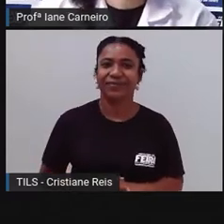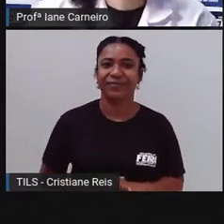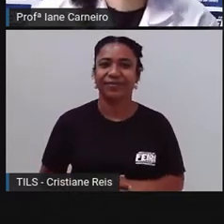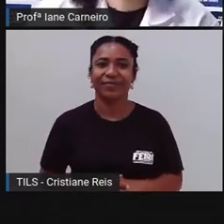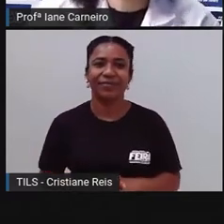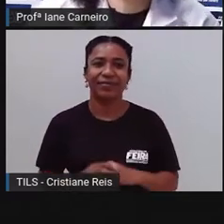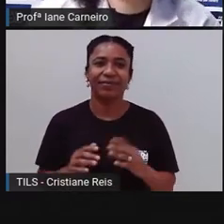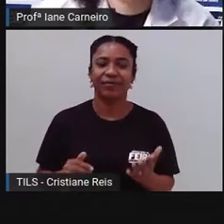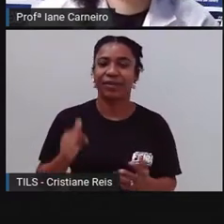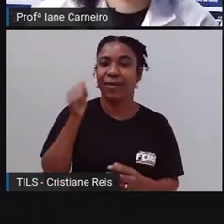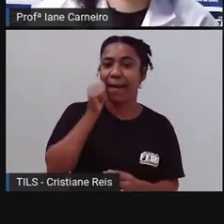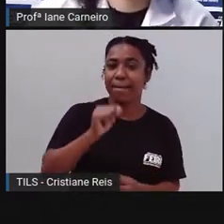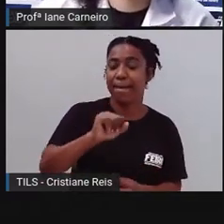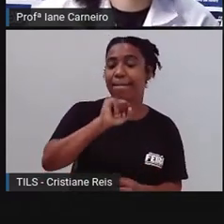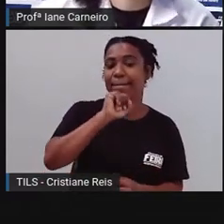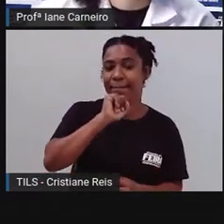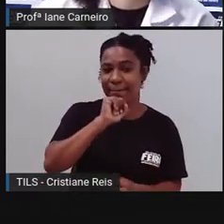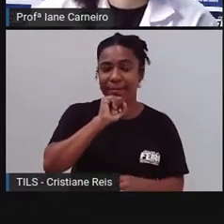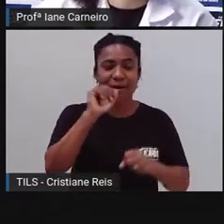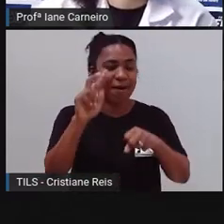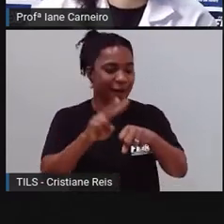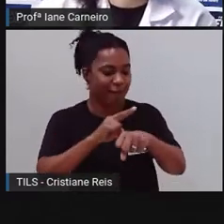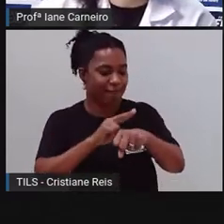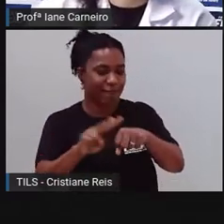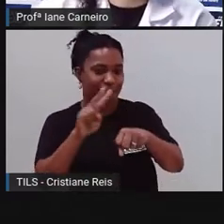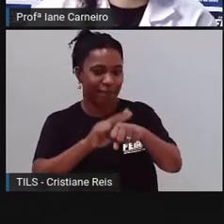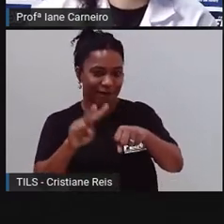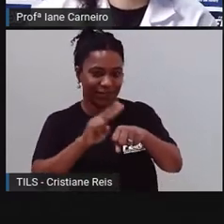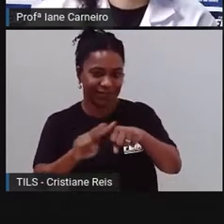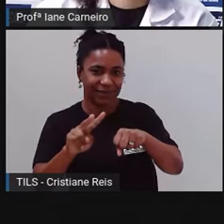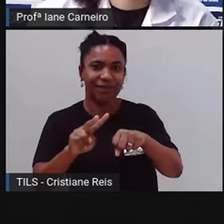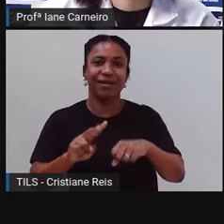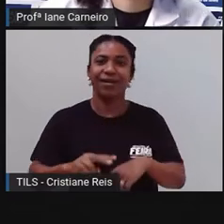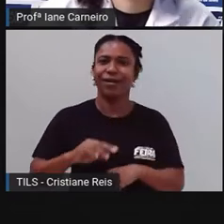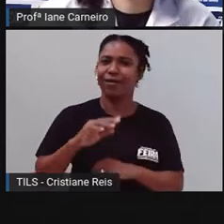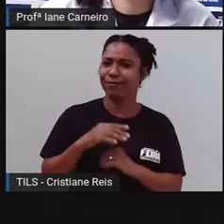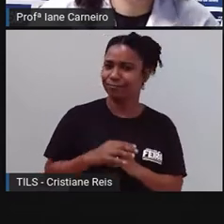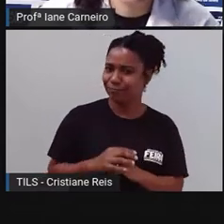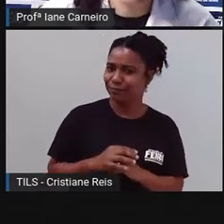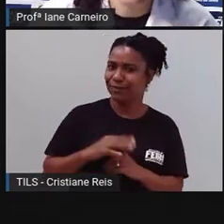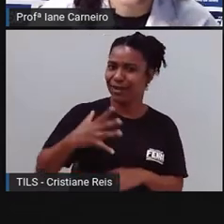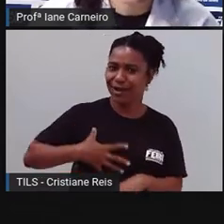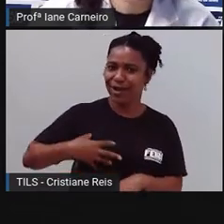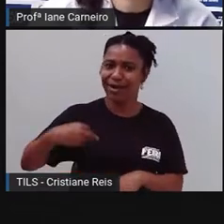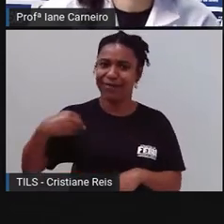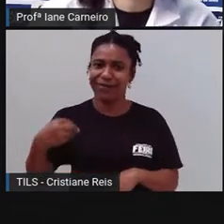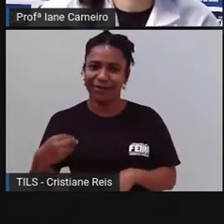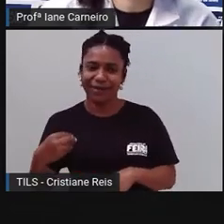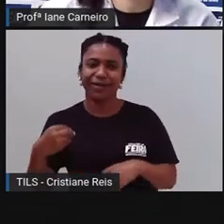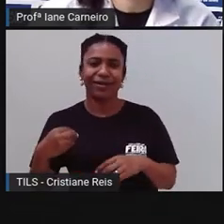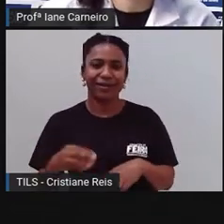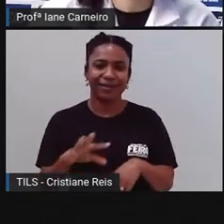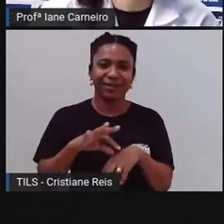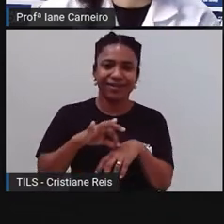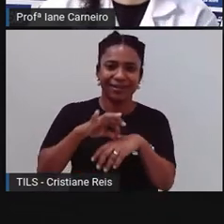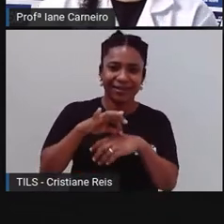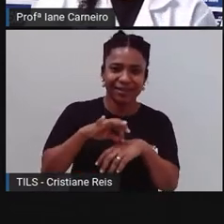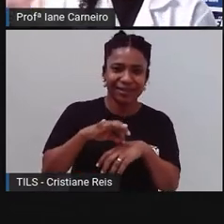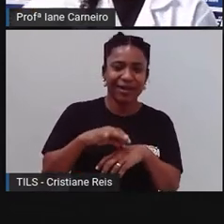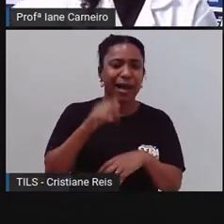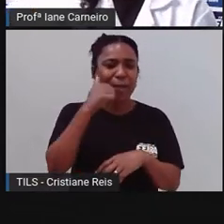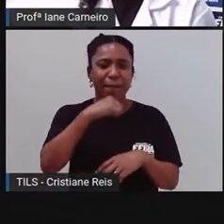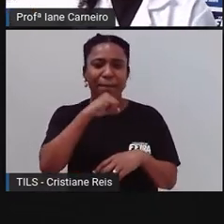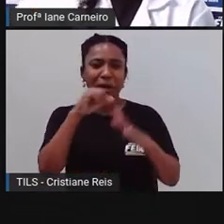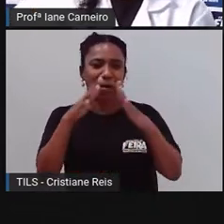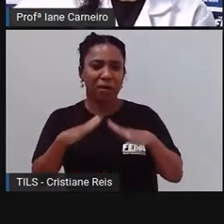A mãe é verde, a filha é encarnada, a mãe é mansa, a filha é danada.